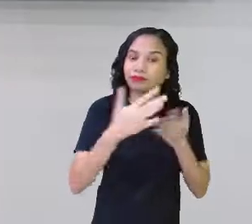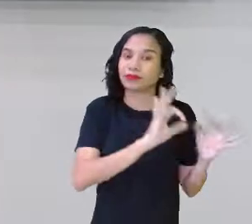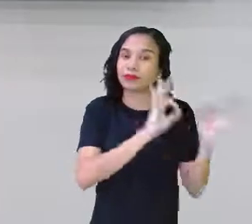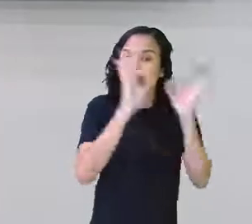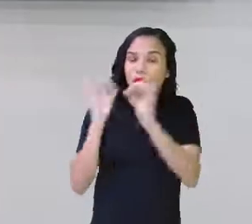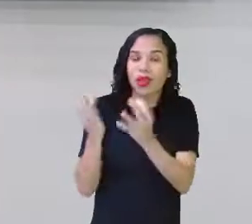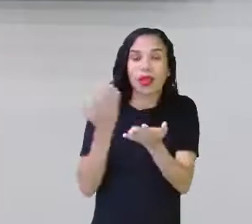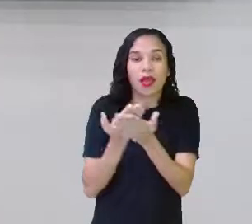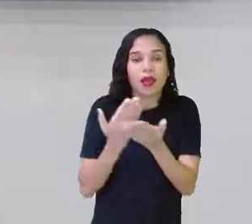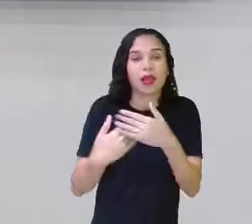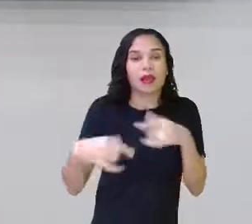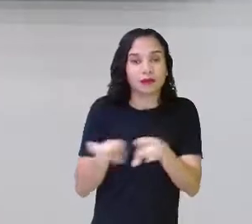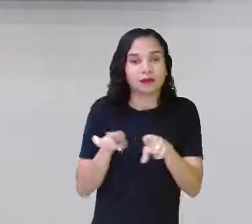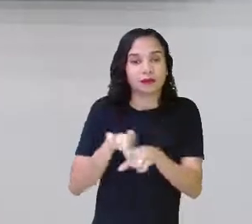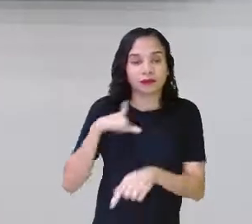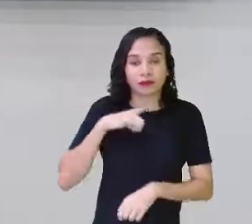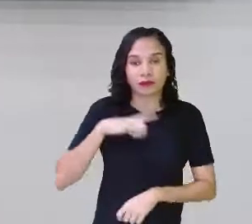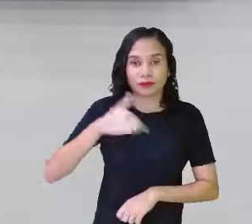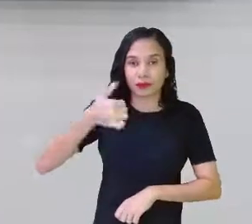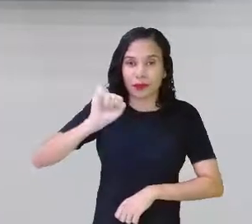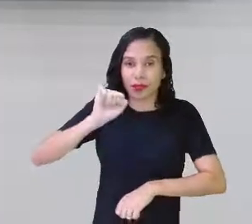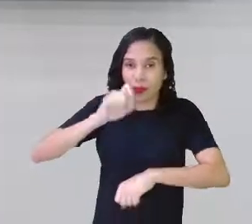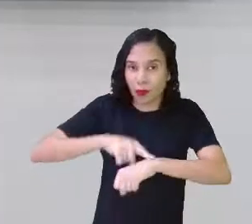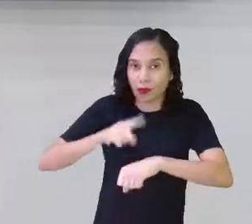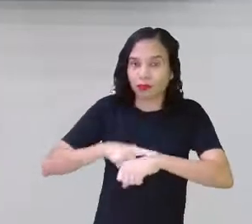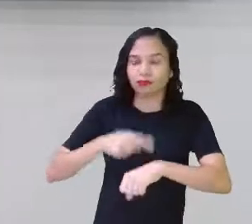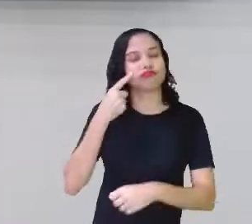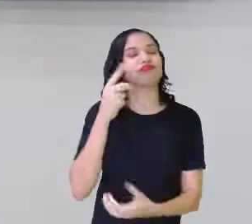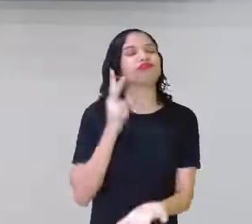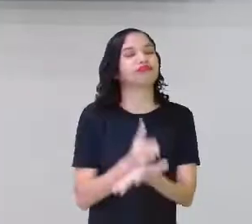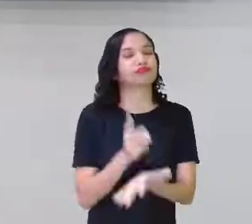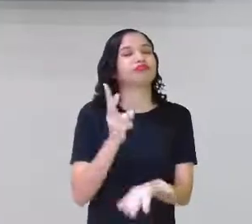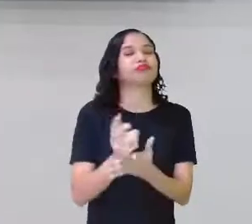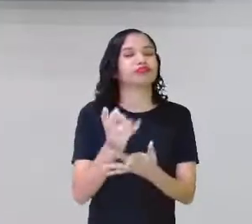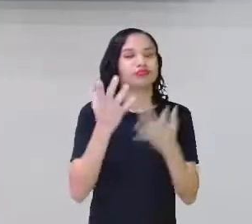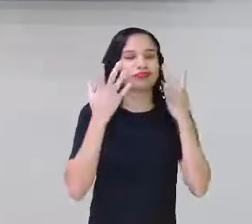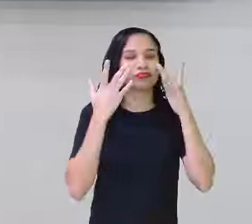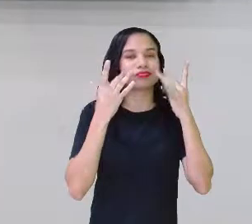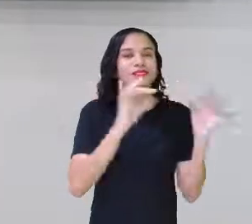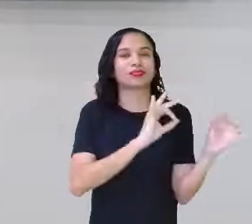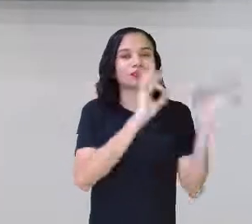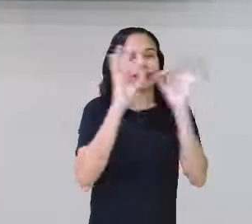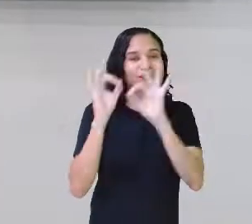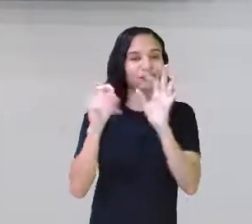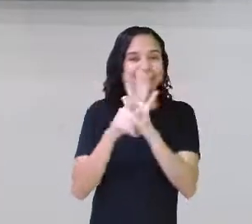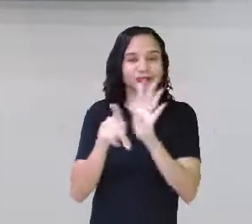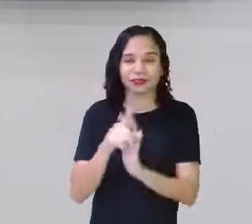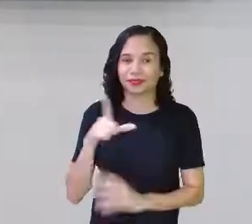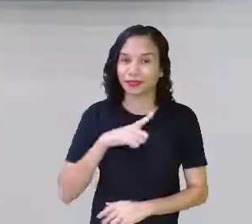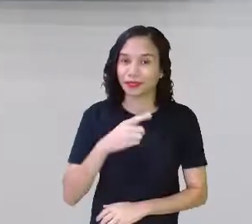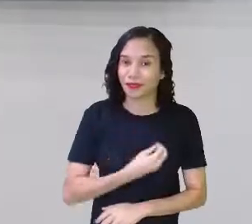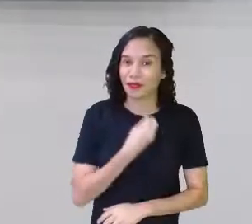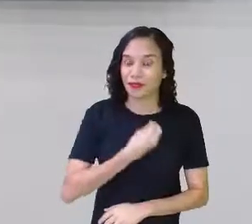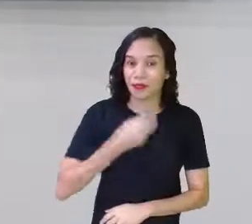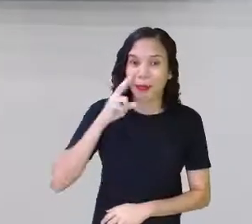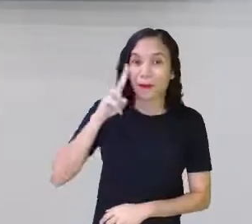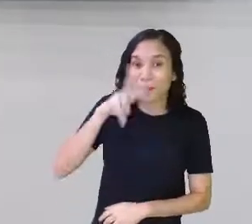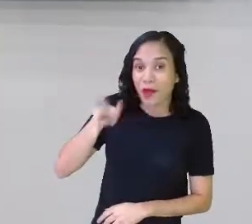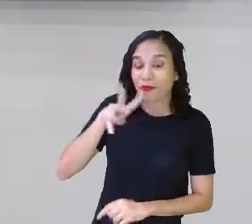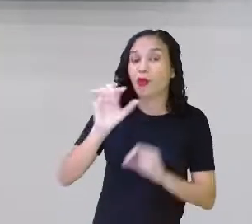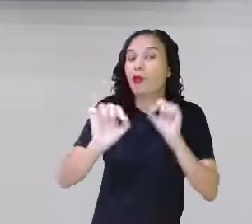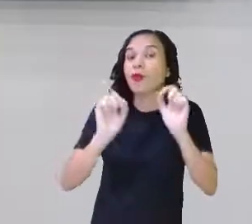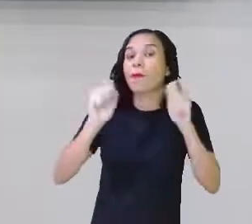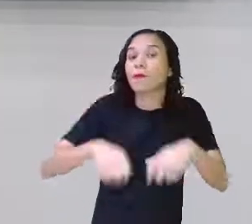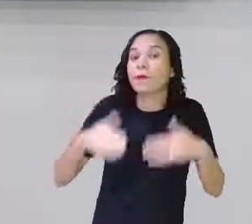aulas e tem reprise às 18 horas. Inclusive, eu sempre assisto às nossas reprises para ver aquilo que a gente pode